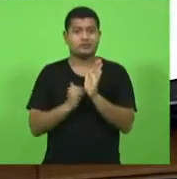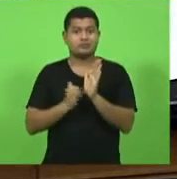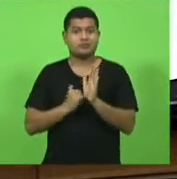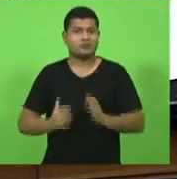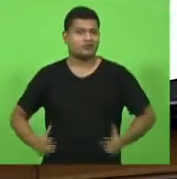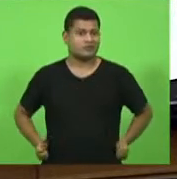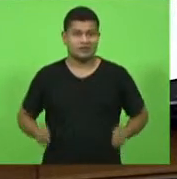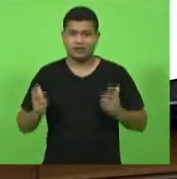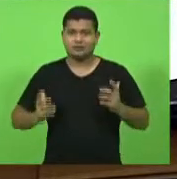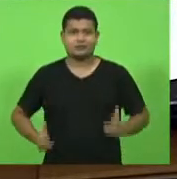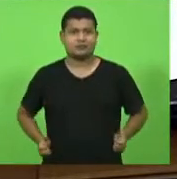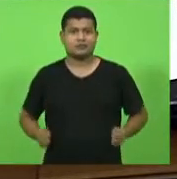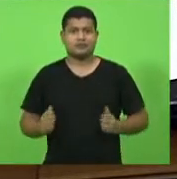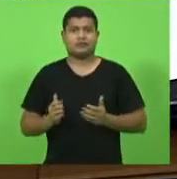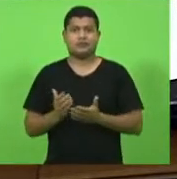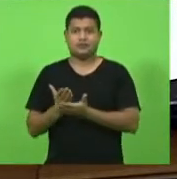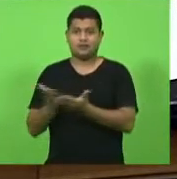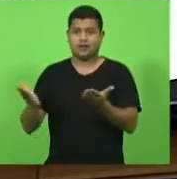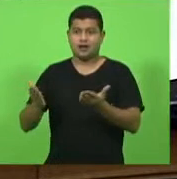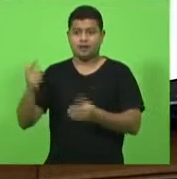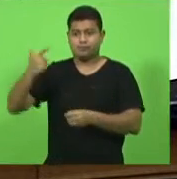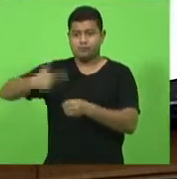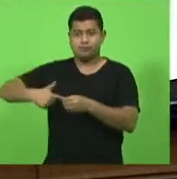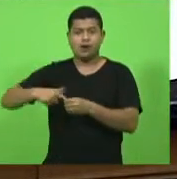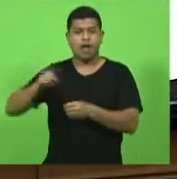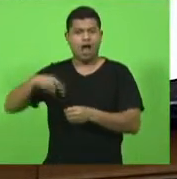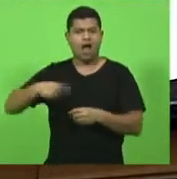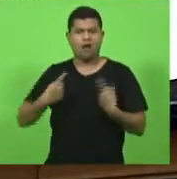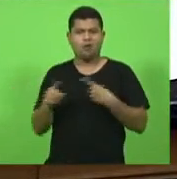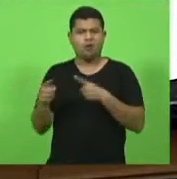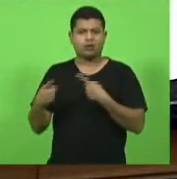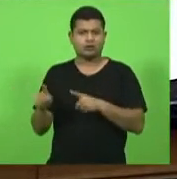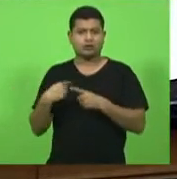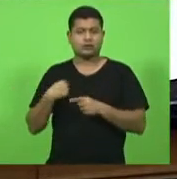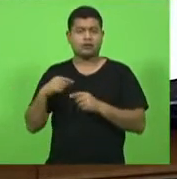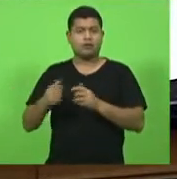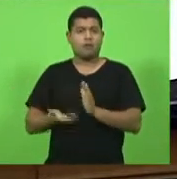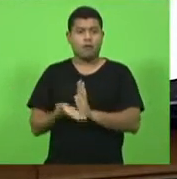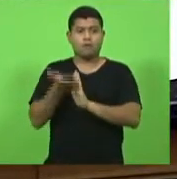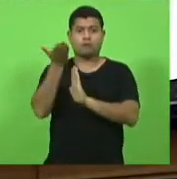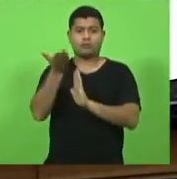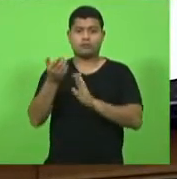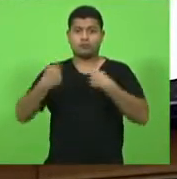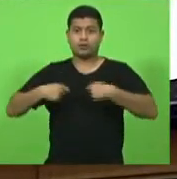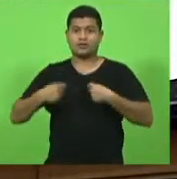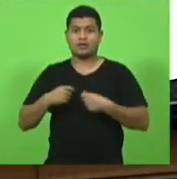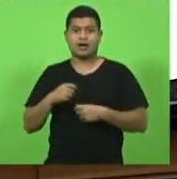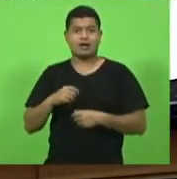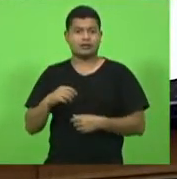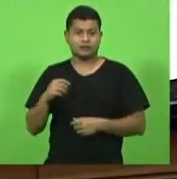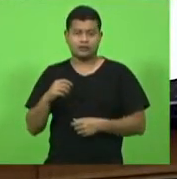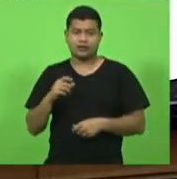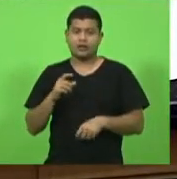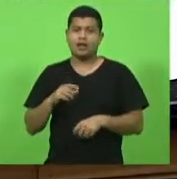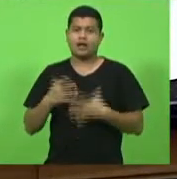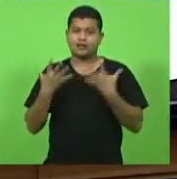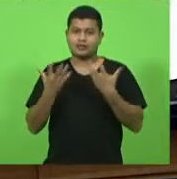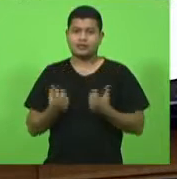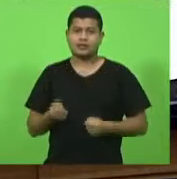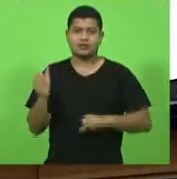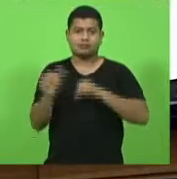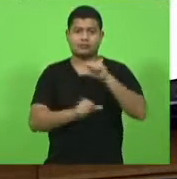que a gasolina tem na bomba hoje tem que ser automaticamente favorável a reforma da previdência e sem nenhuma